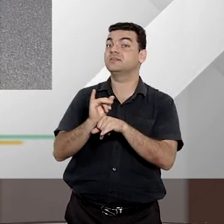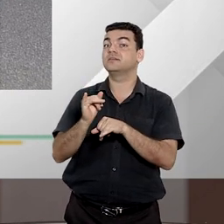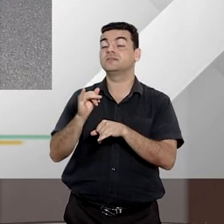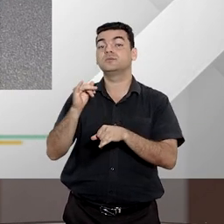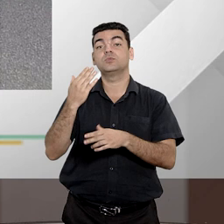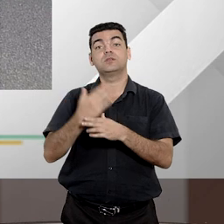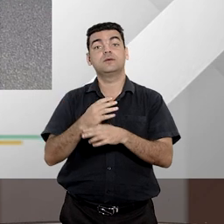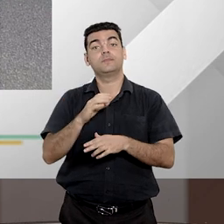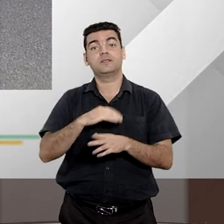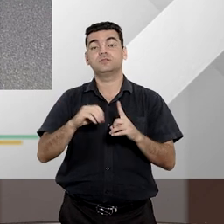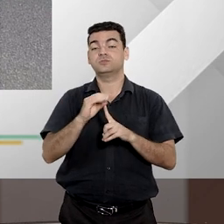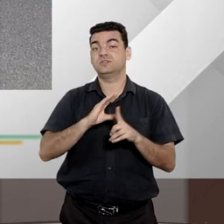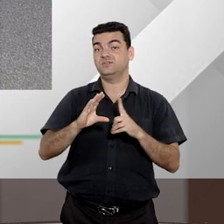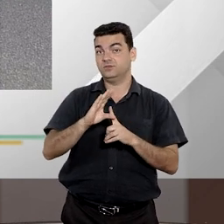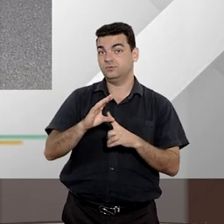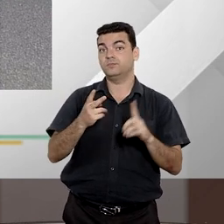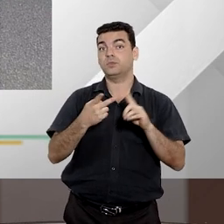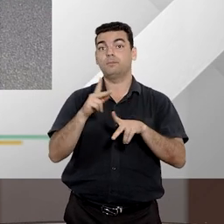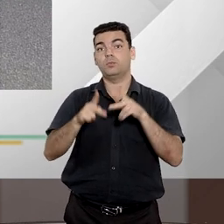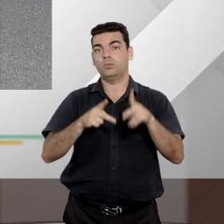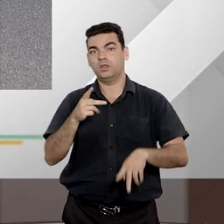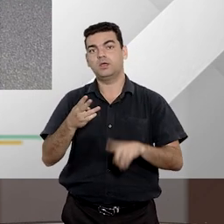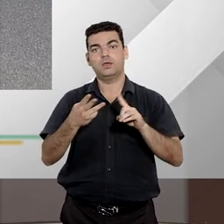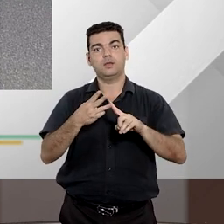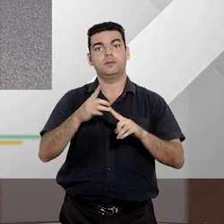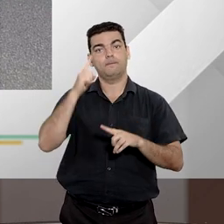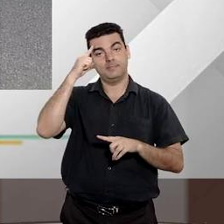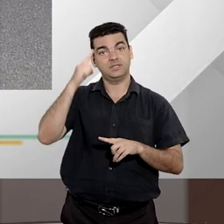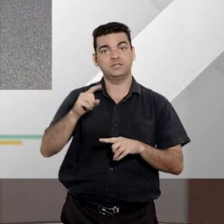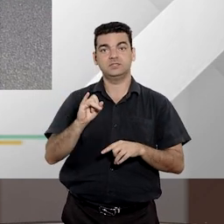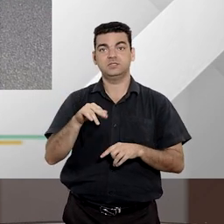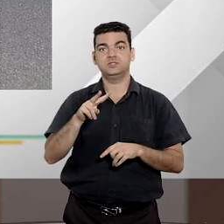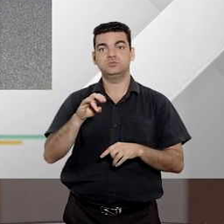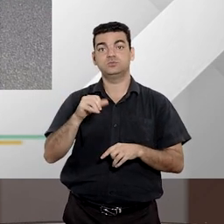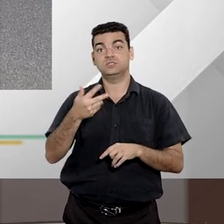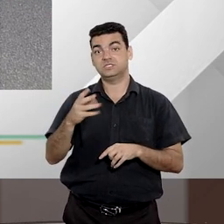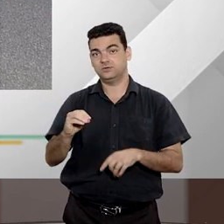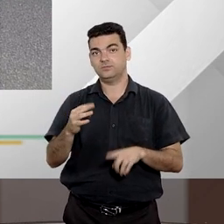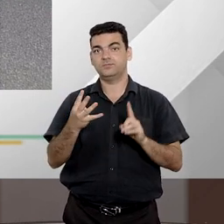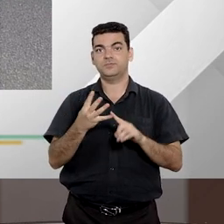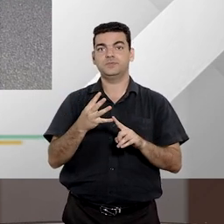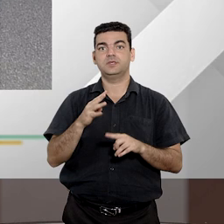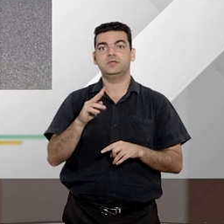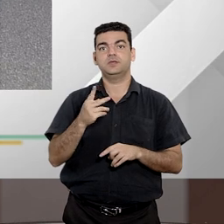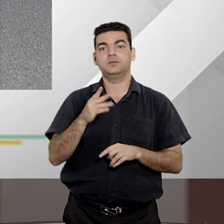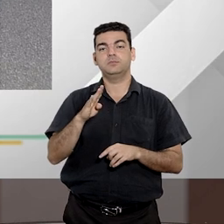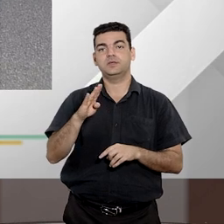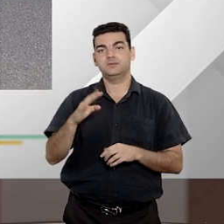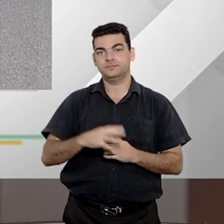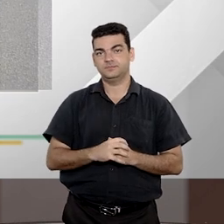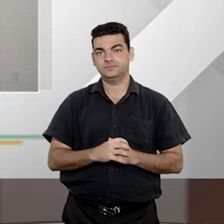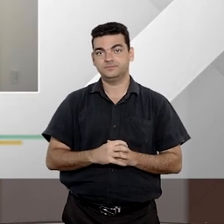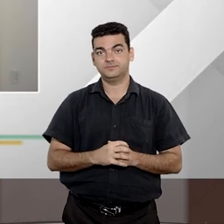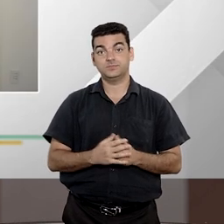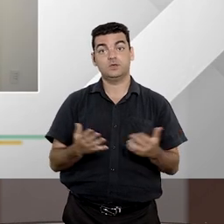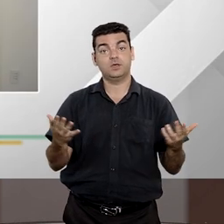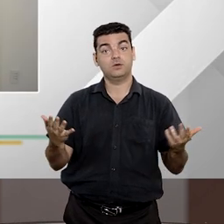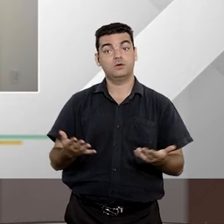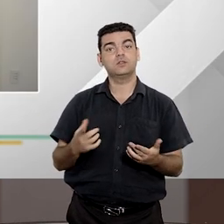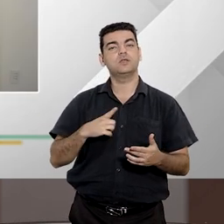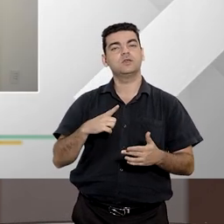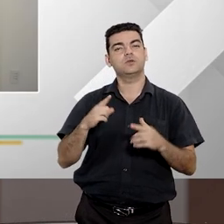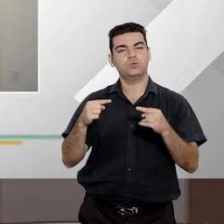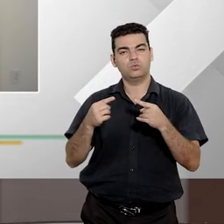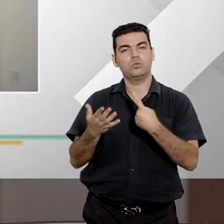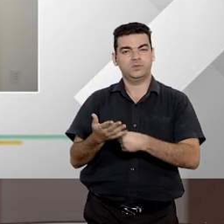ação civil pública, ação popular, mandado de injunção e habeas data. Nós já estamos aqui com